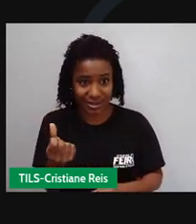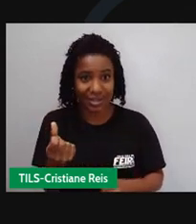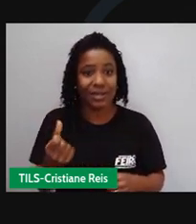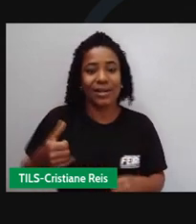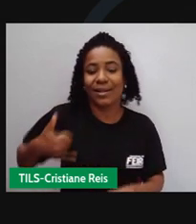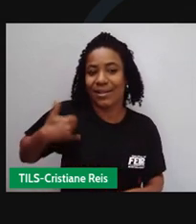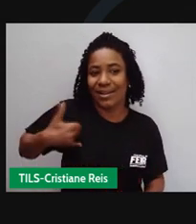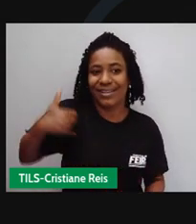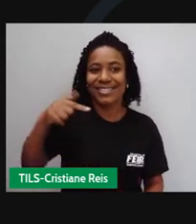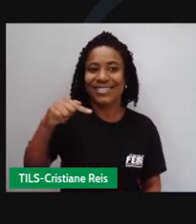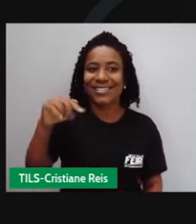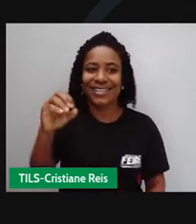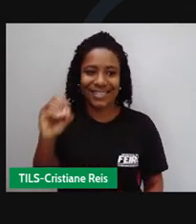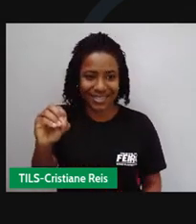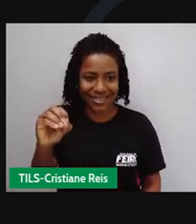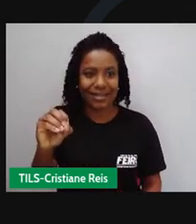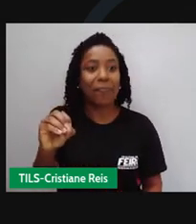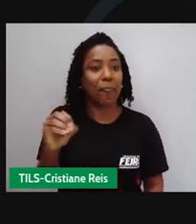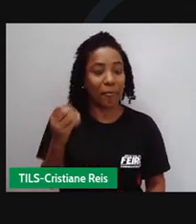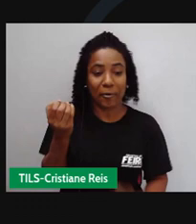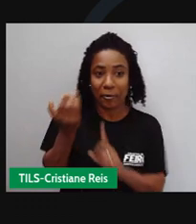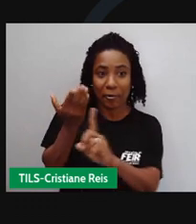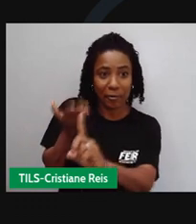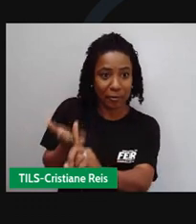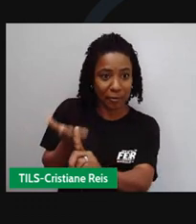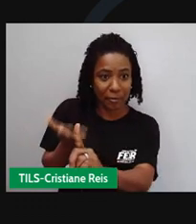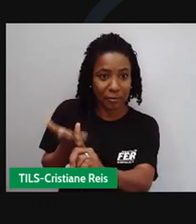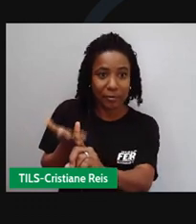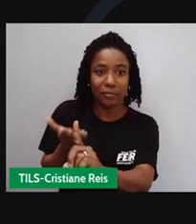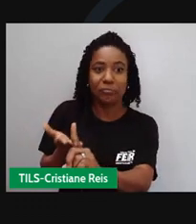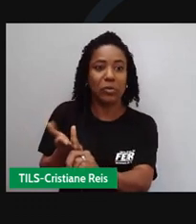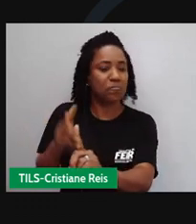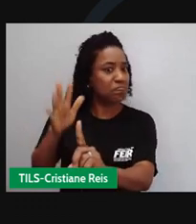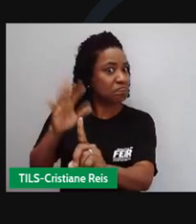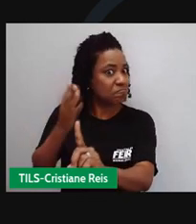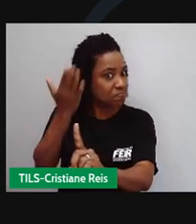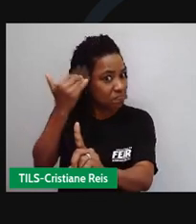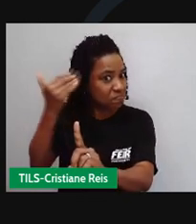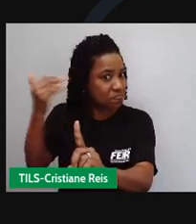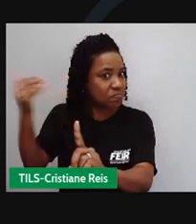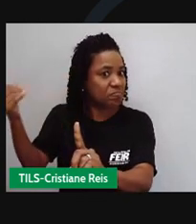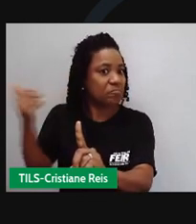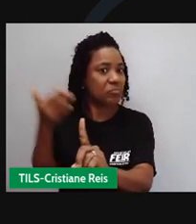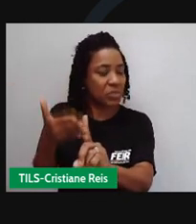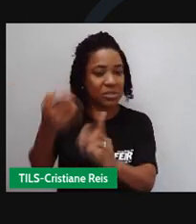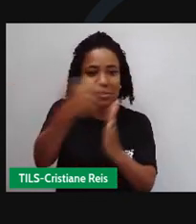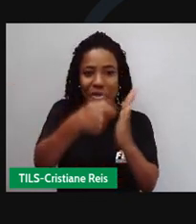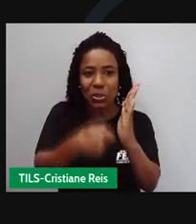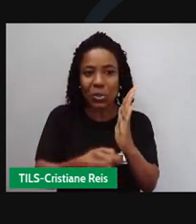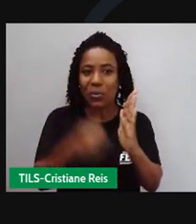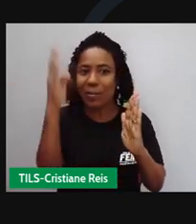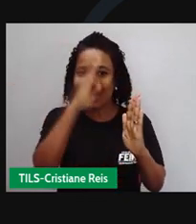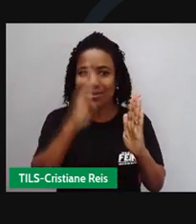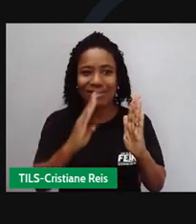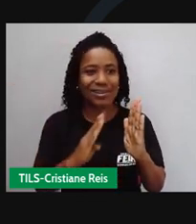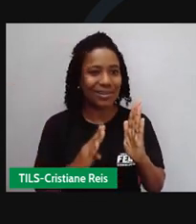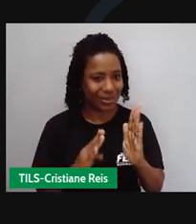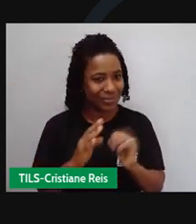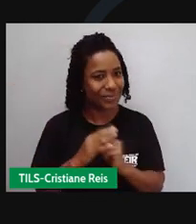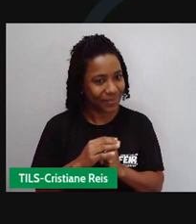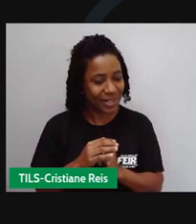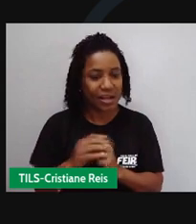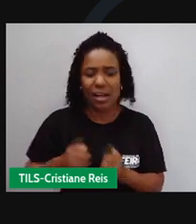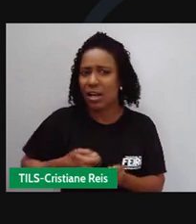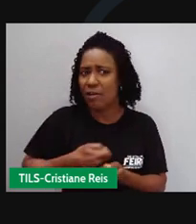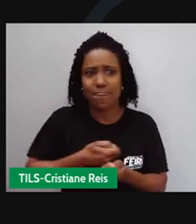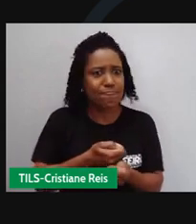de idade consagrado como um dos maiores escritores brasileiros contemporâneos tendo vendido ao todo mais